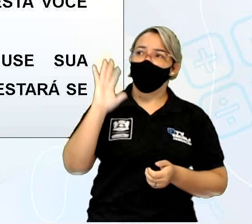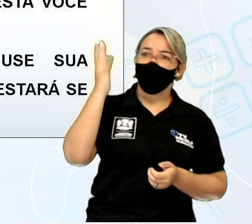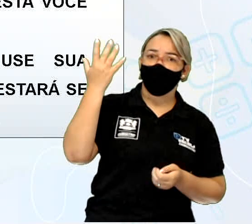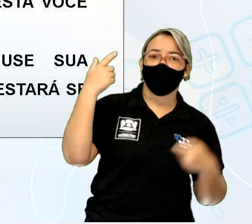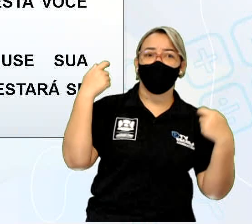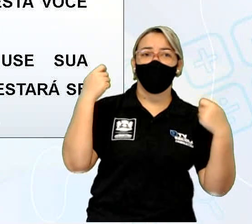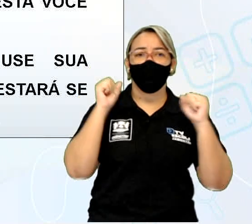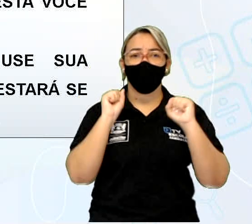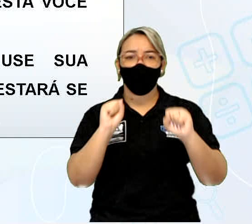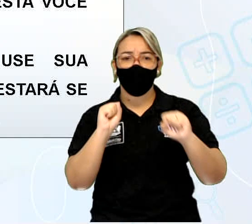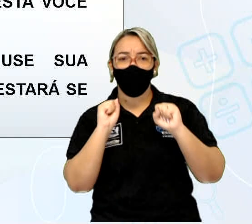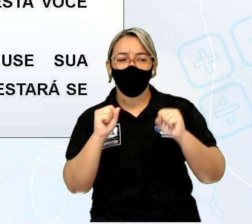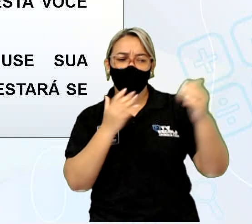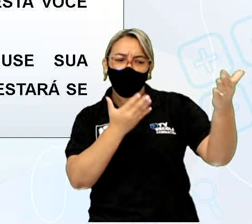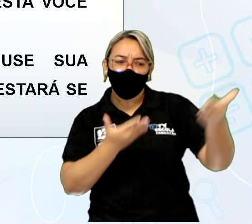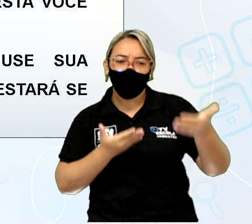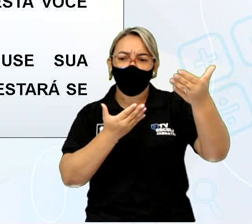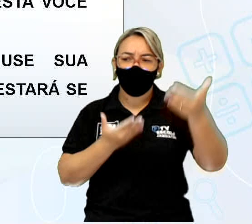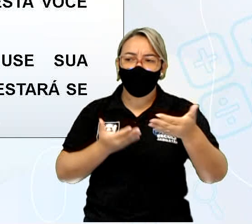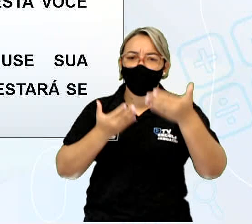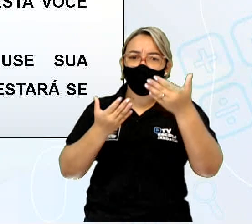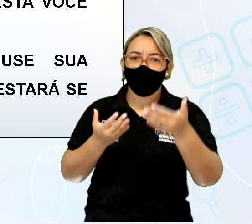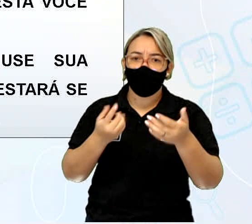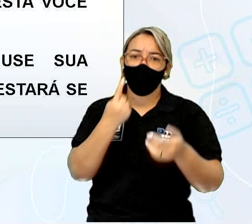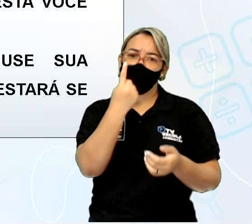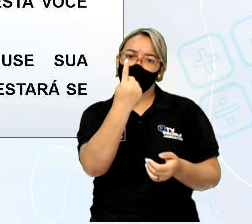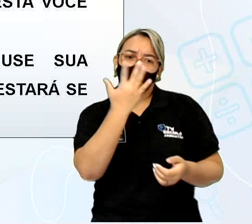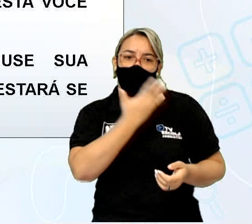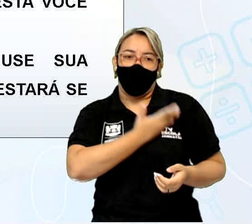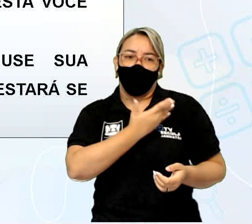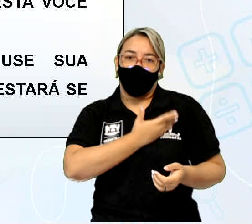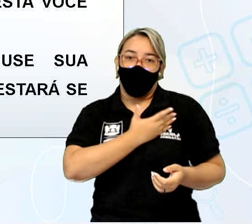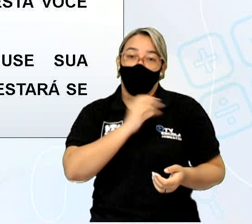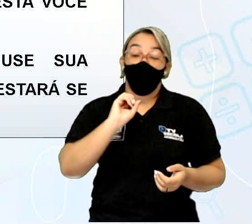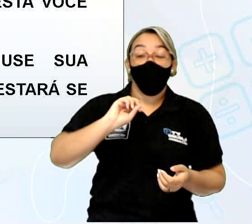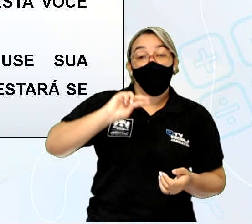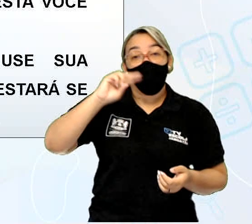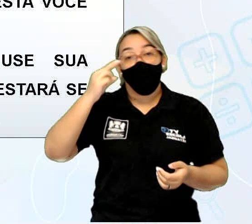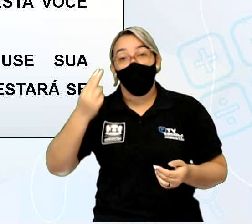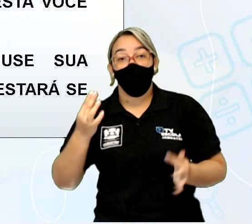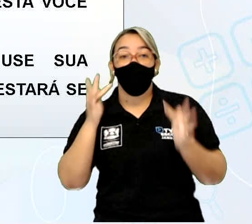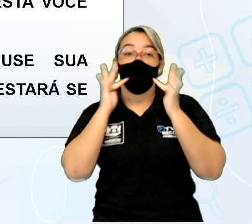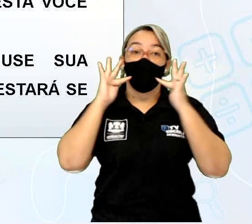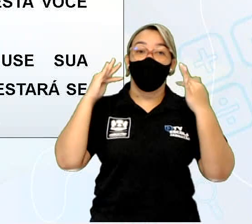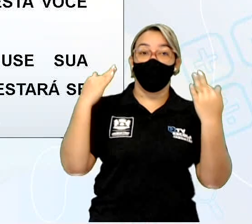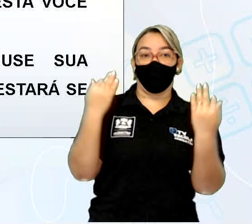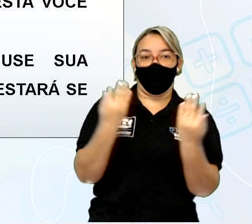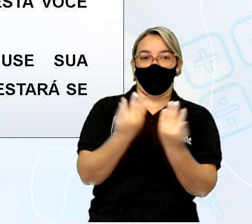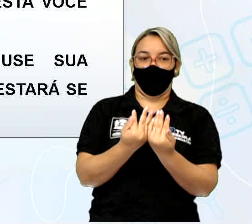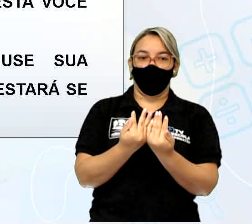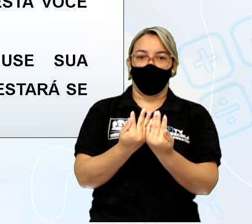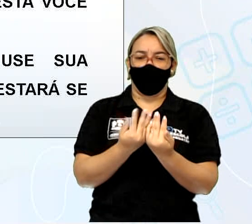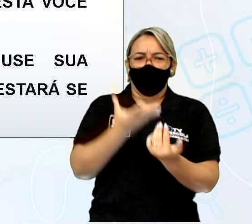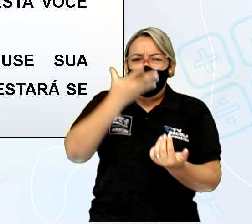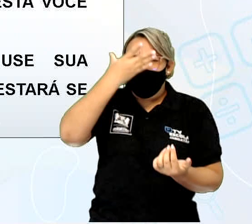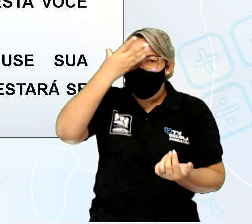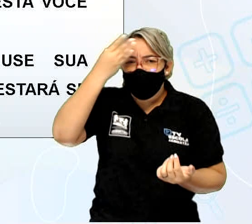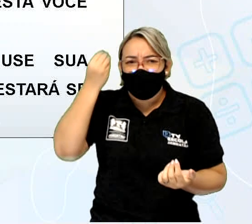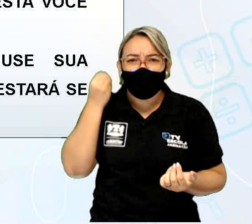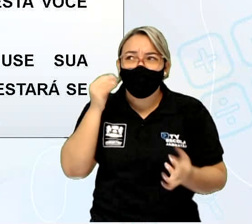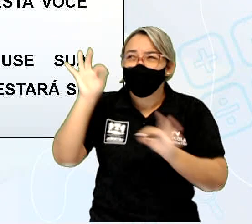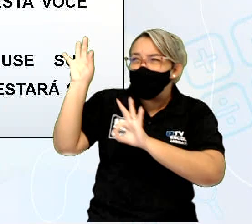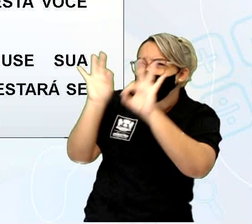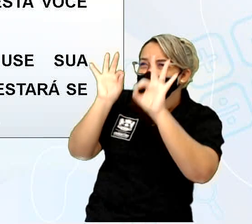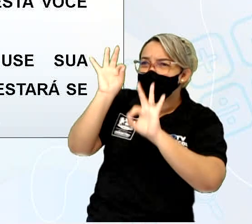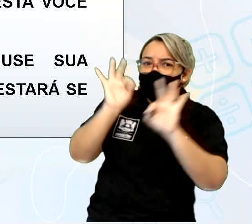você poderá convidar um amigo ou algum familiar. Não esqueça de